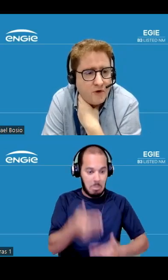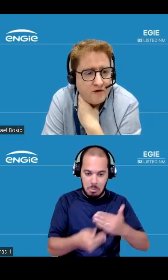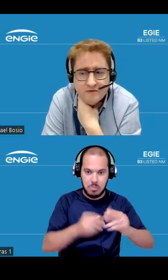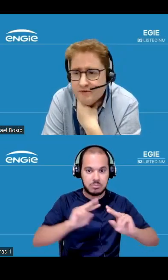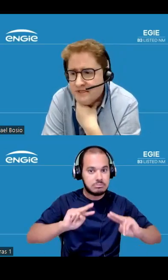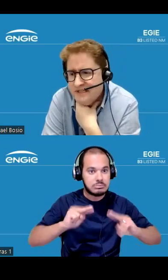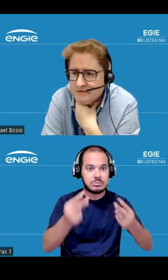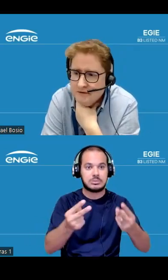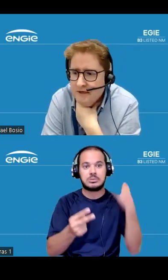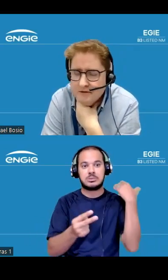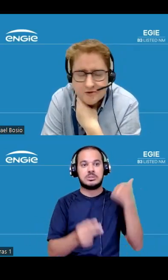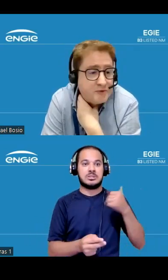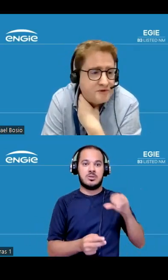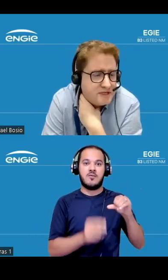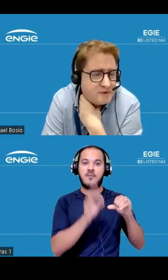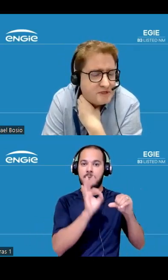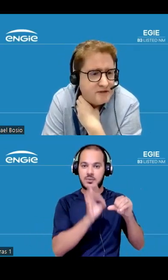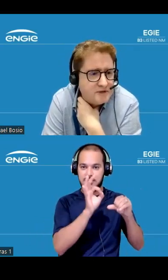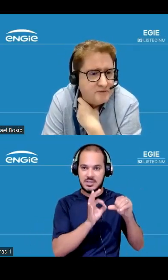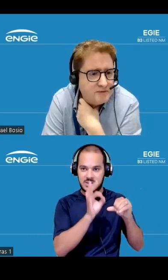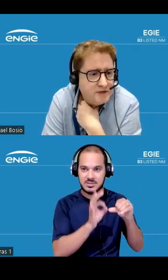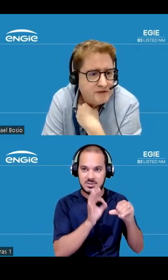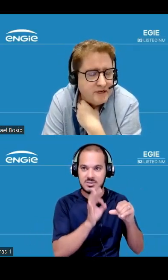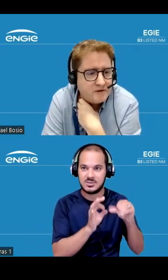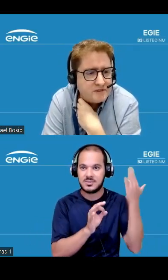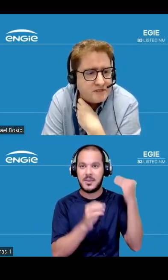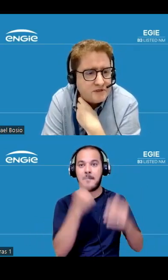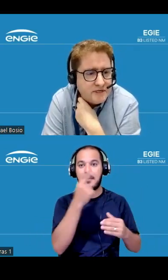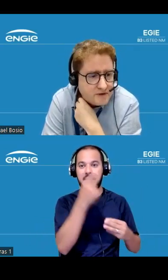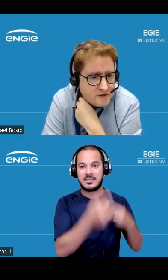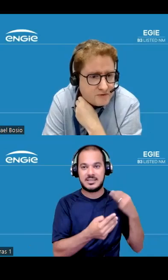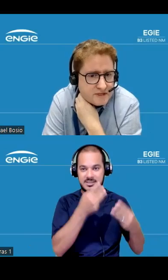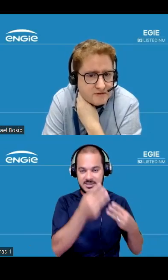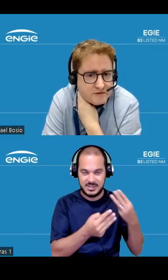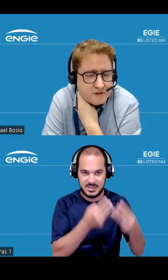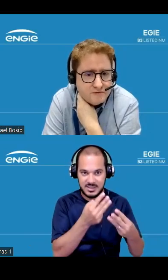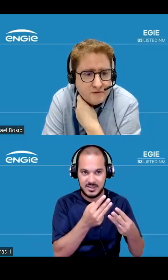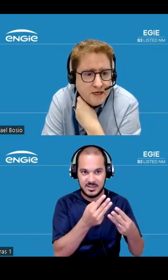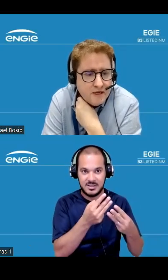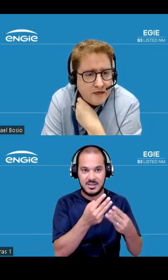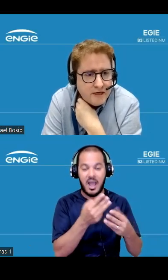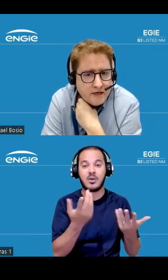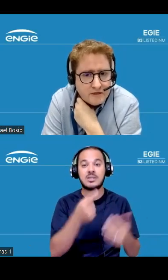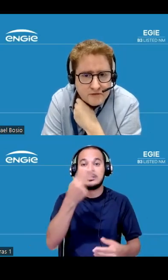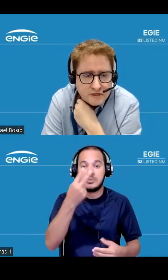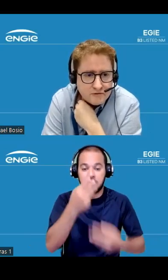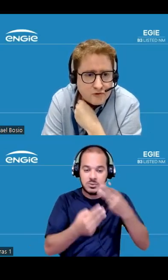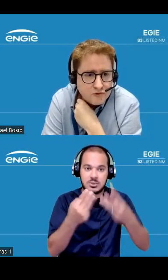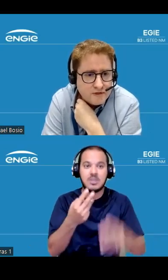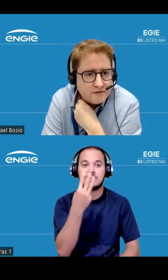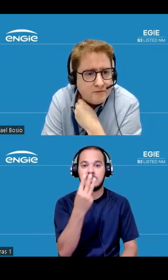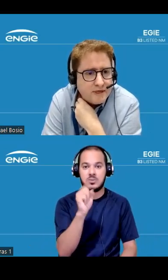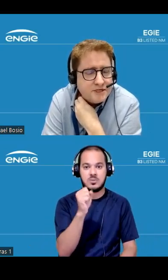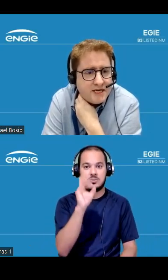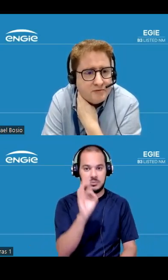19% 18,6% aí no primeiro tri alcançamos 38% no segundo então seguindo